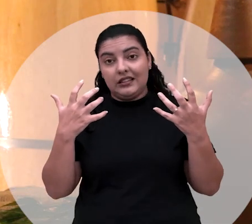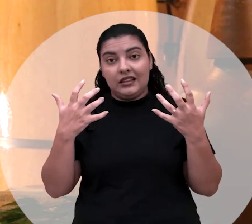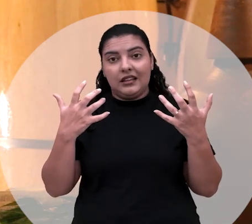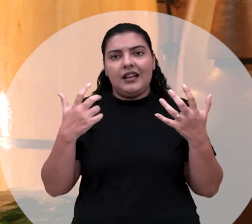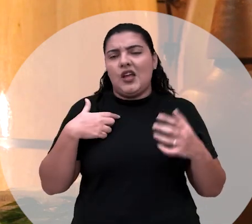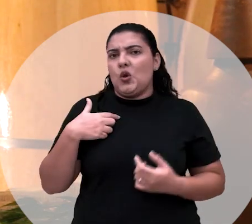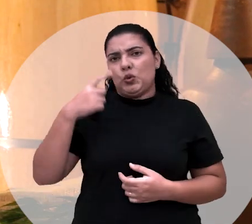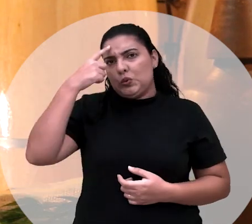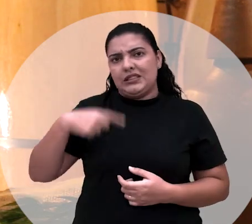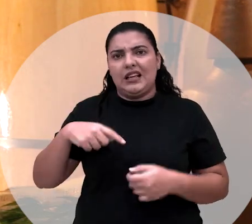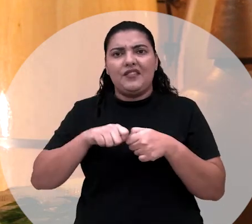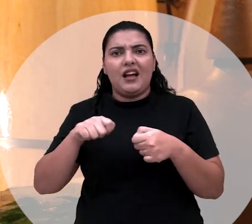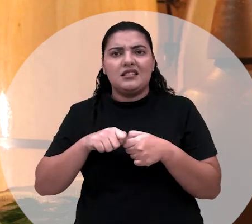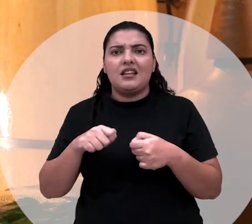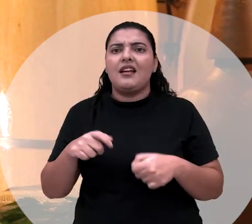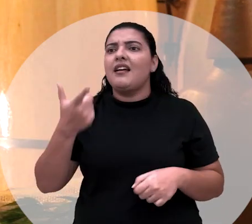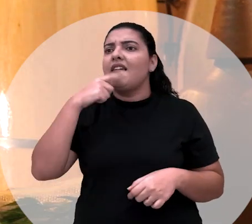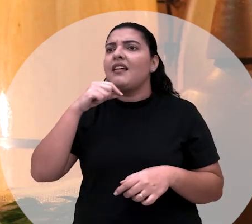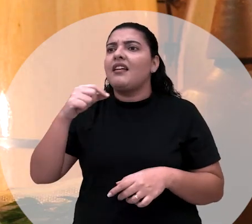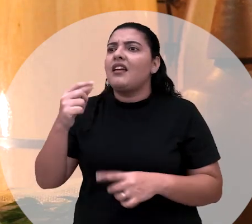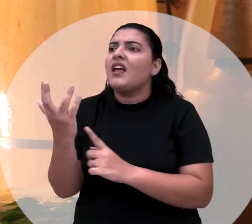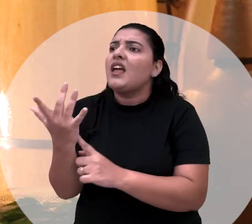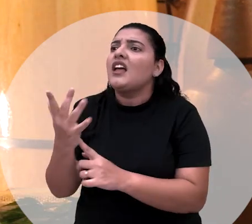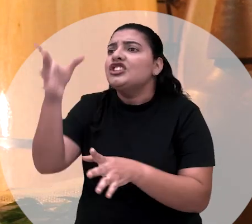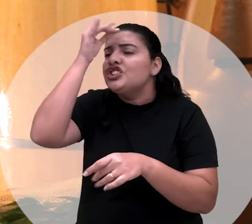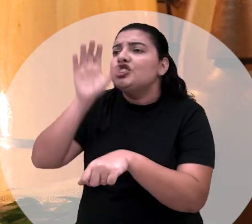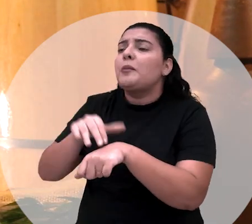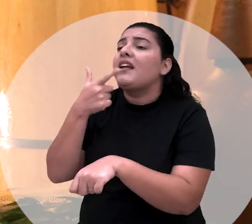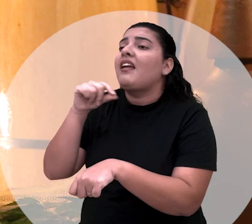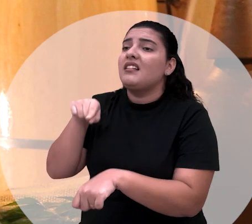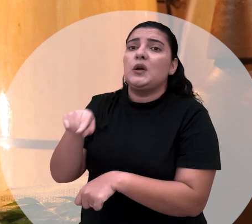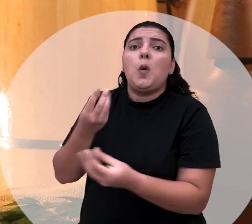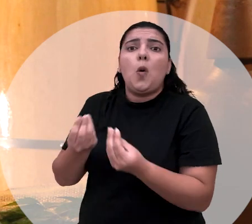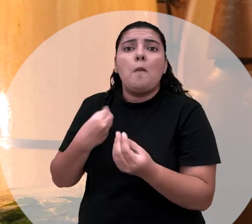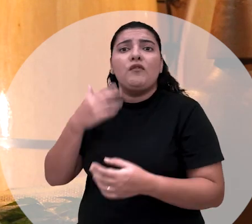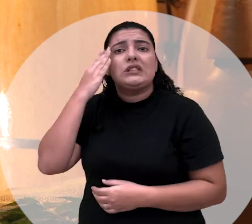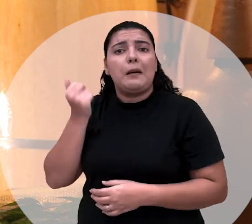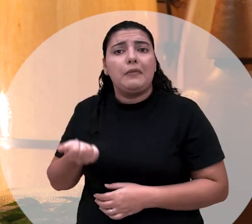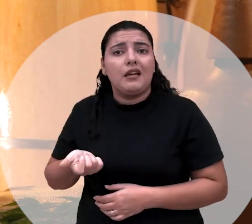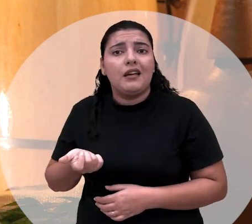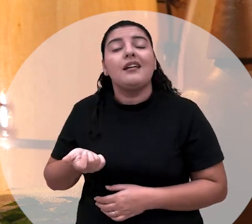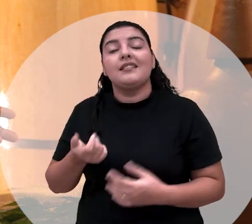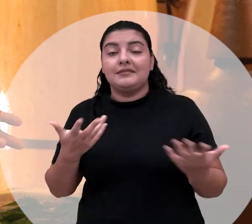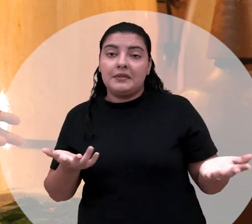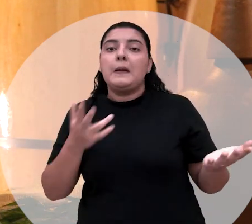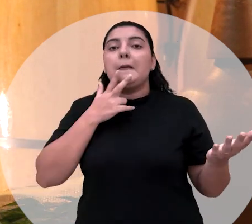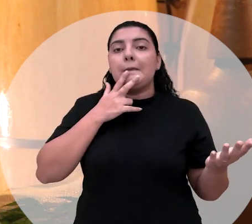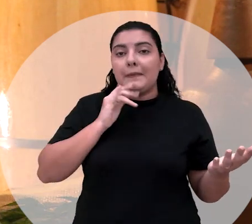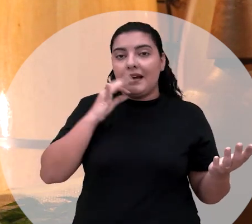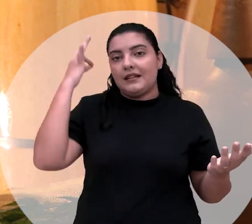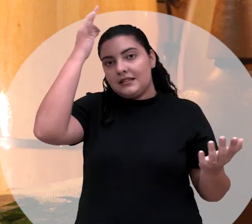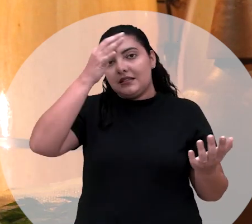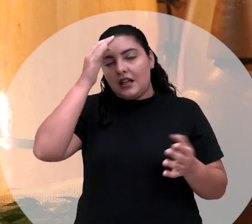daí, eu não vou saber fazer. Como é eu vou saber quem está nessa vela, qual foi a entidade que foi chamada? Mas é como aquela coisa, um pai de santo, ele